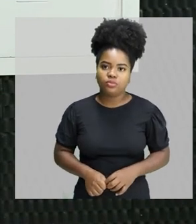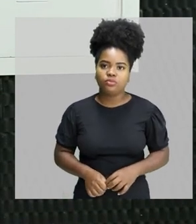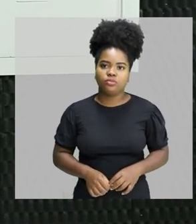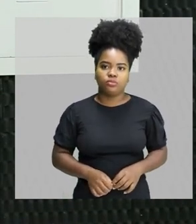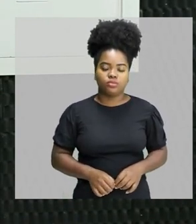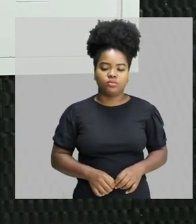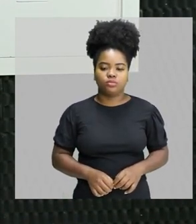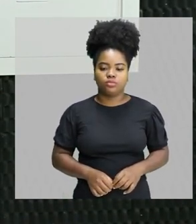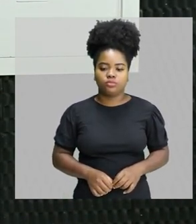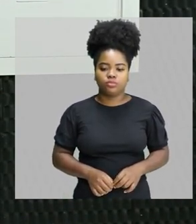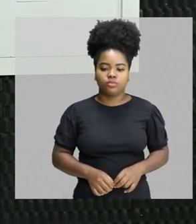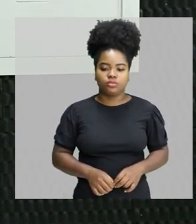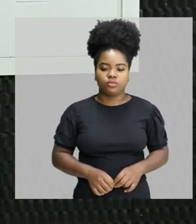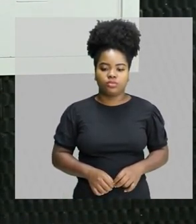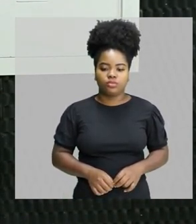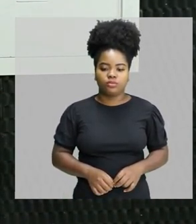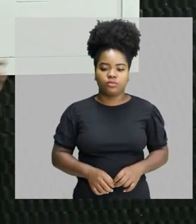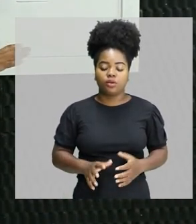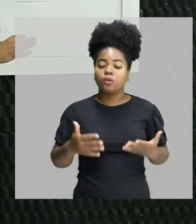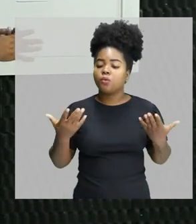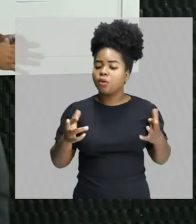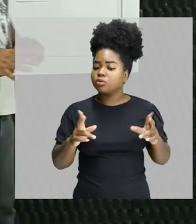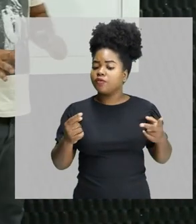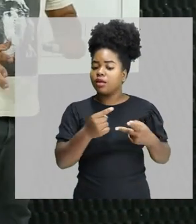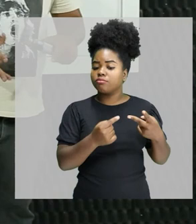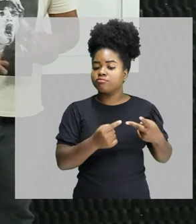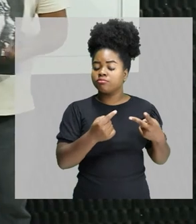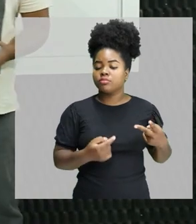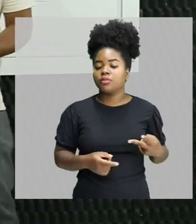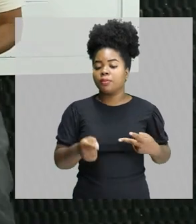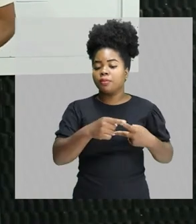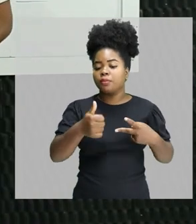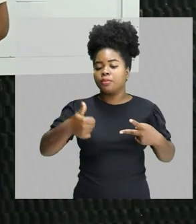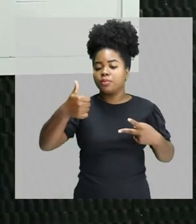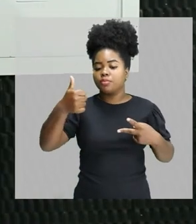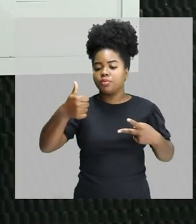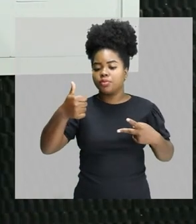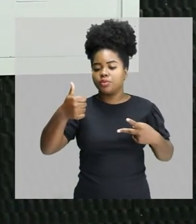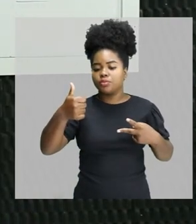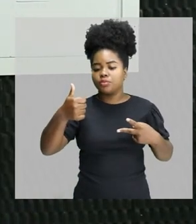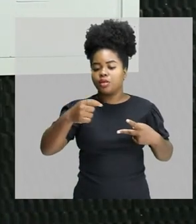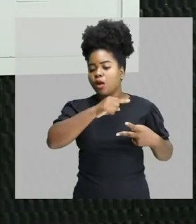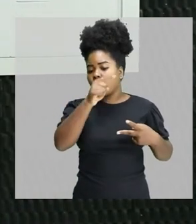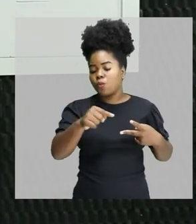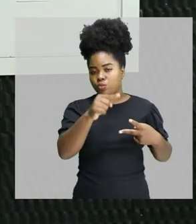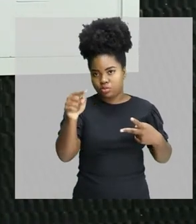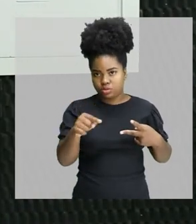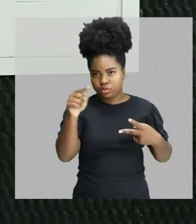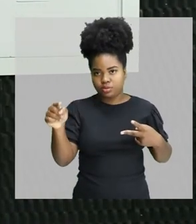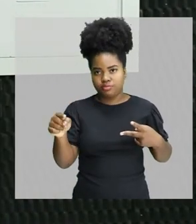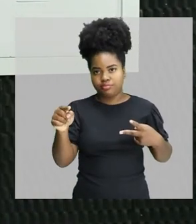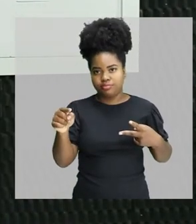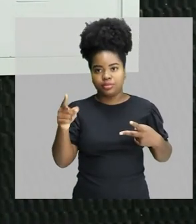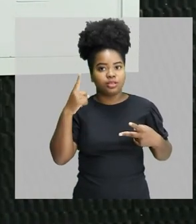Qual a diferença dos dois? Primeiro a natureza da onda. A natureza da onda do